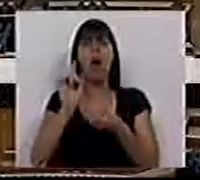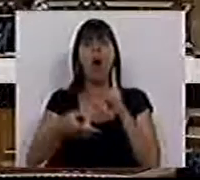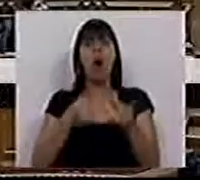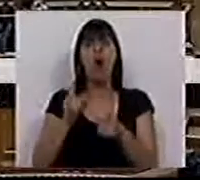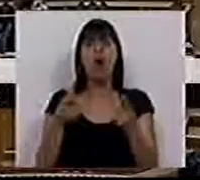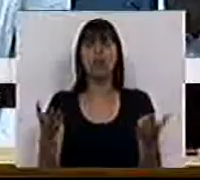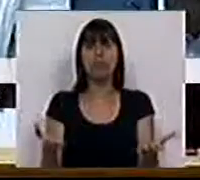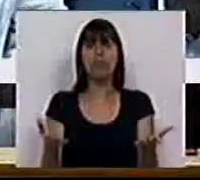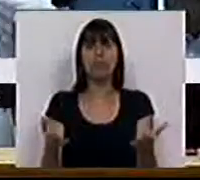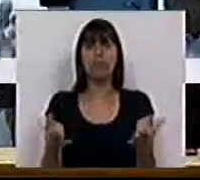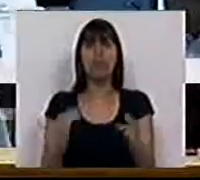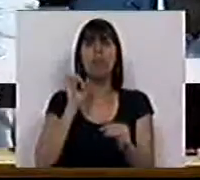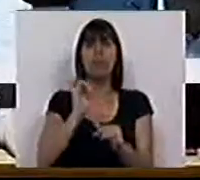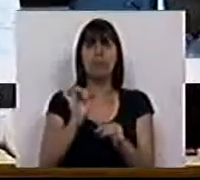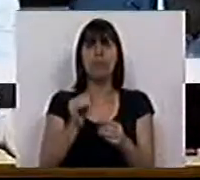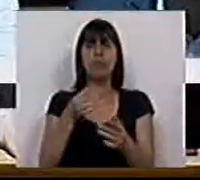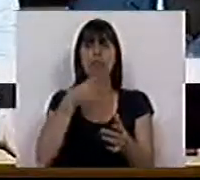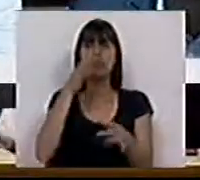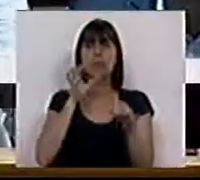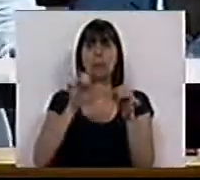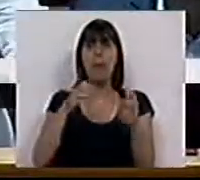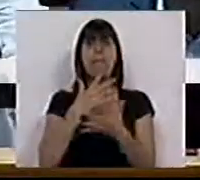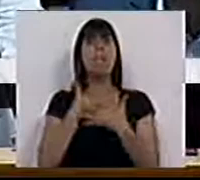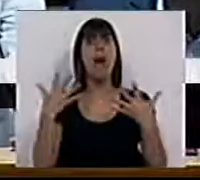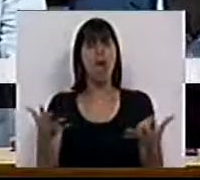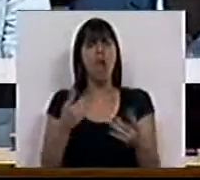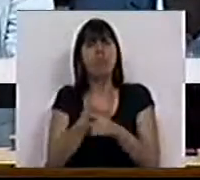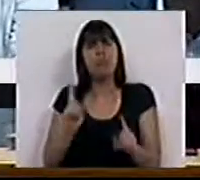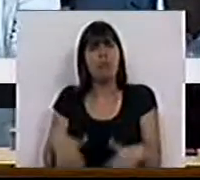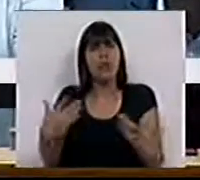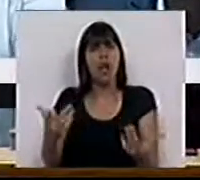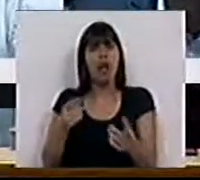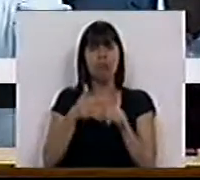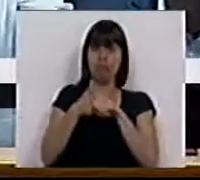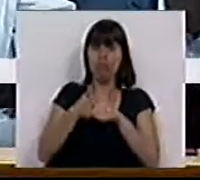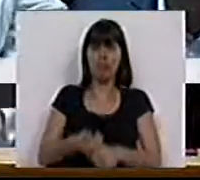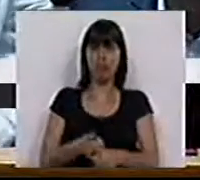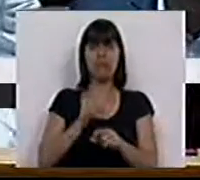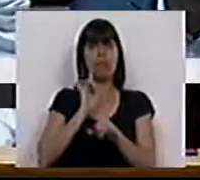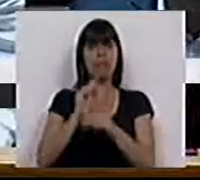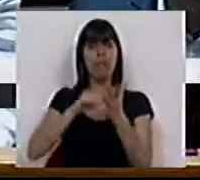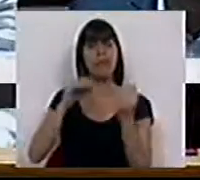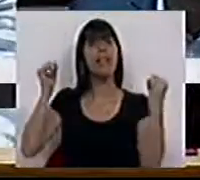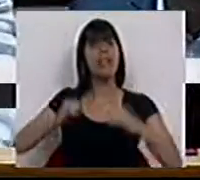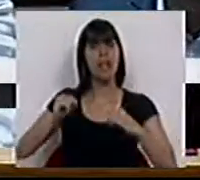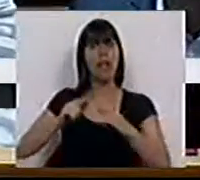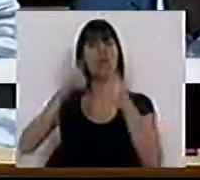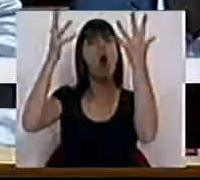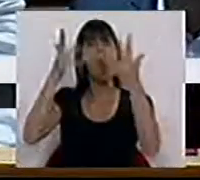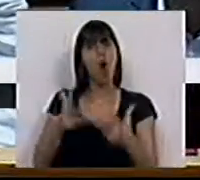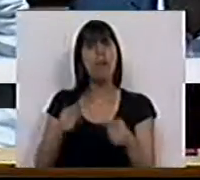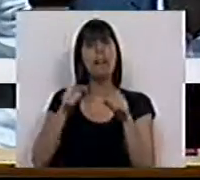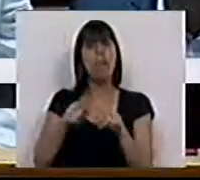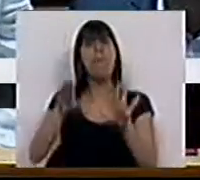naquilo que é a sua justificação maior, ou seja, o cumprimento do Tratado Orçamental?